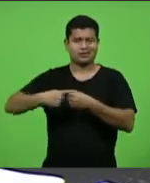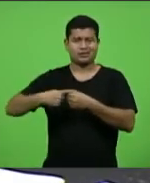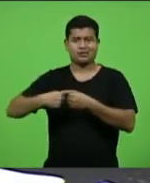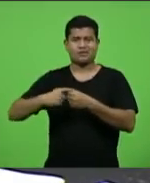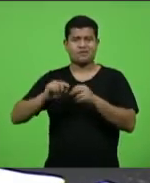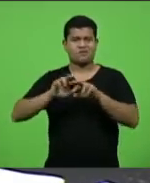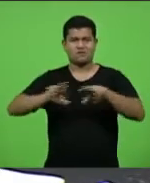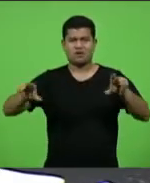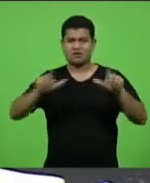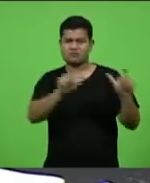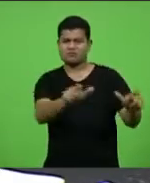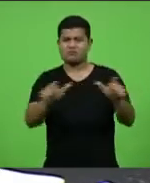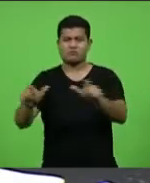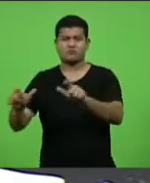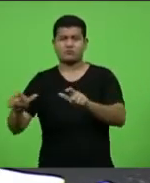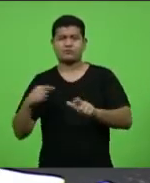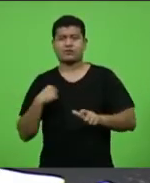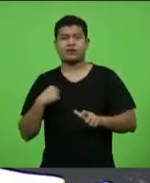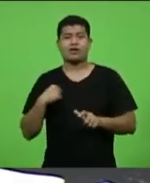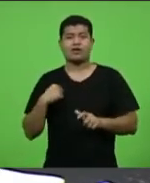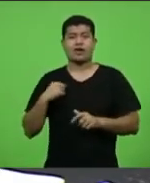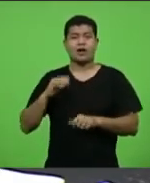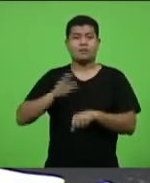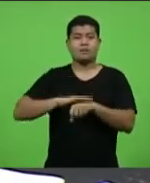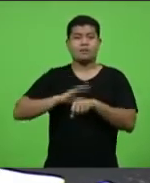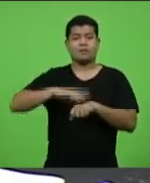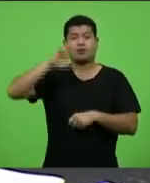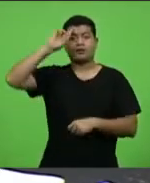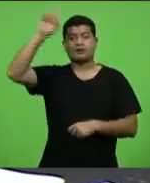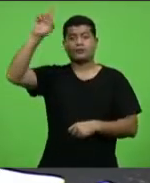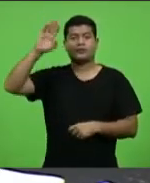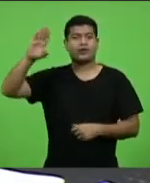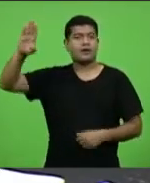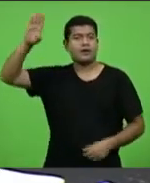organizado pelo exército americano,